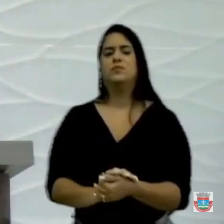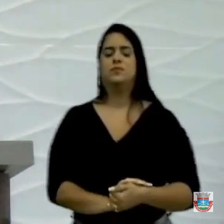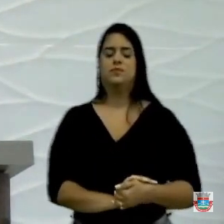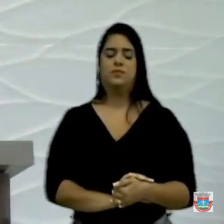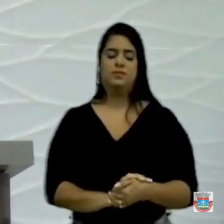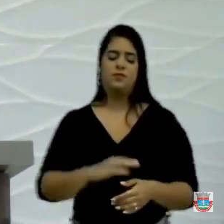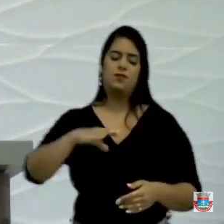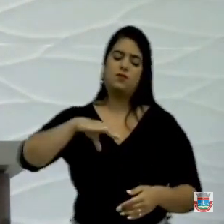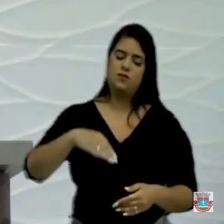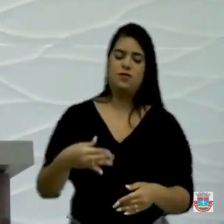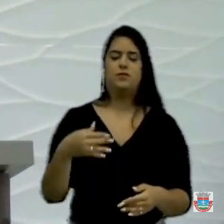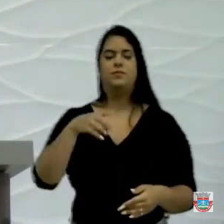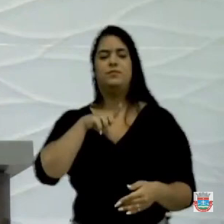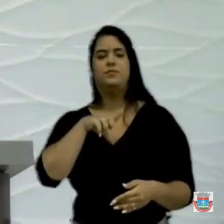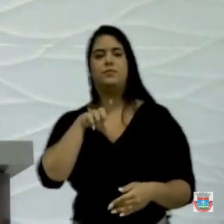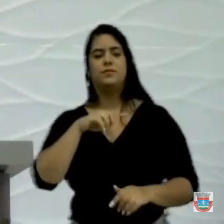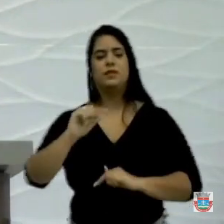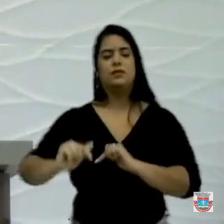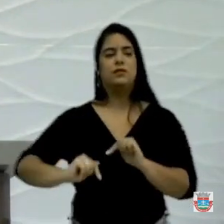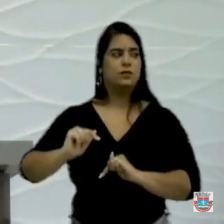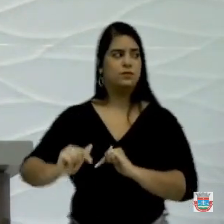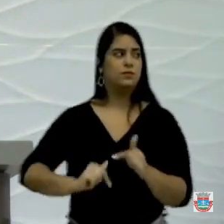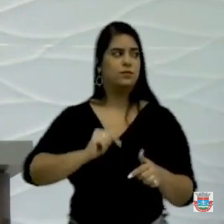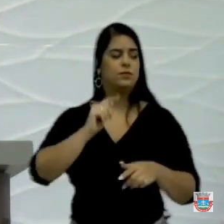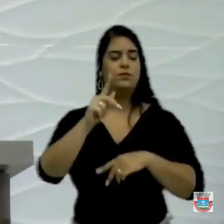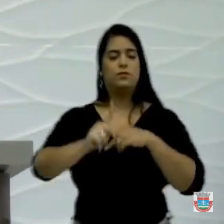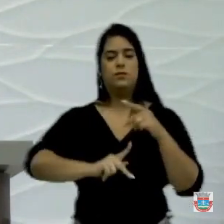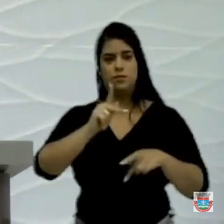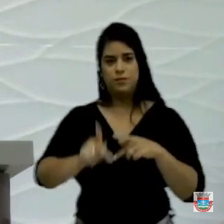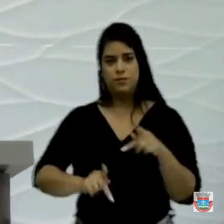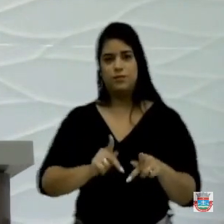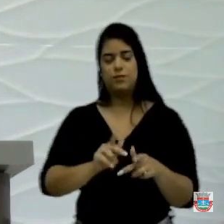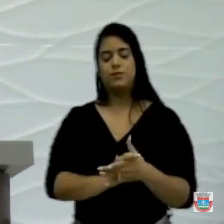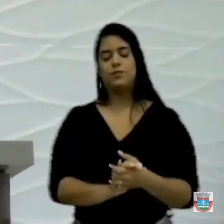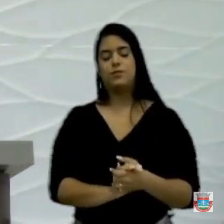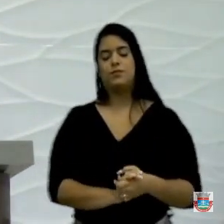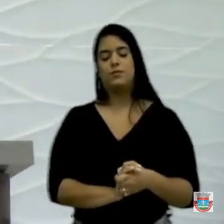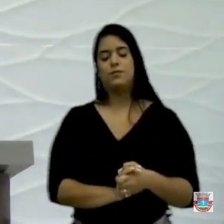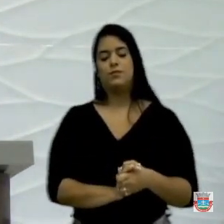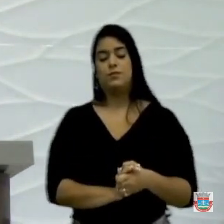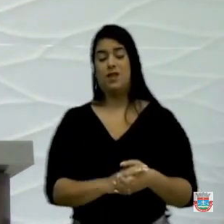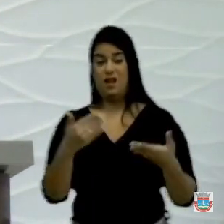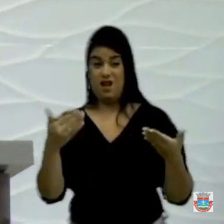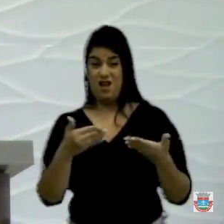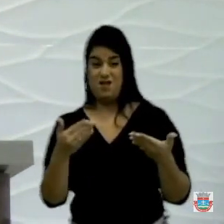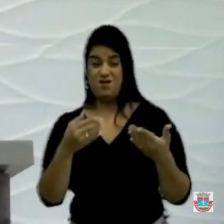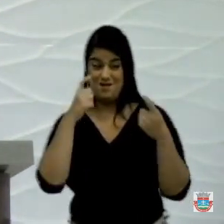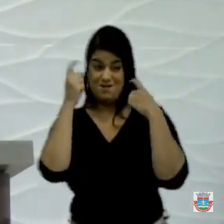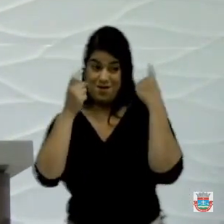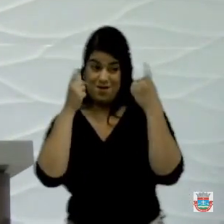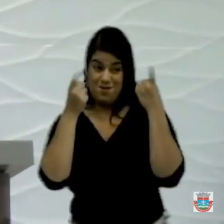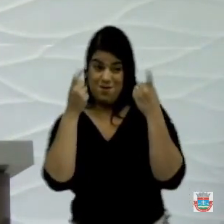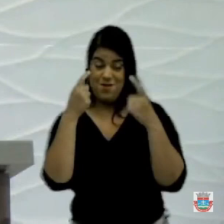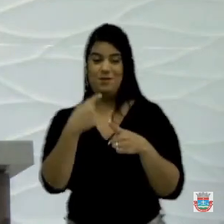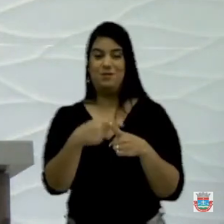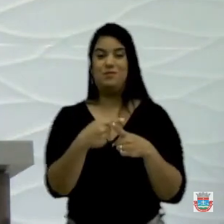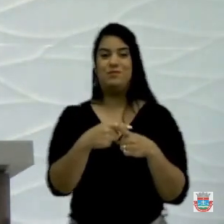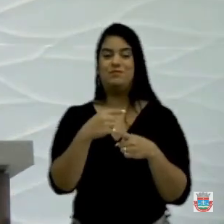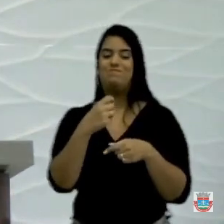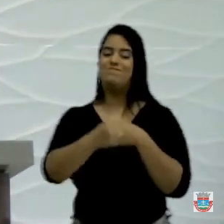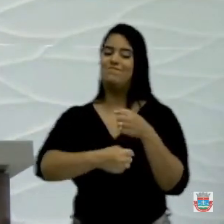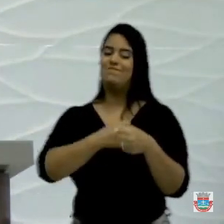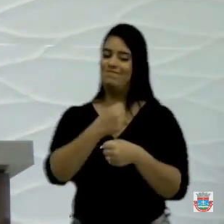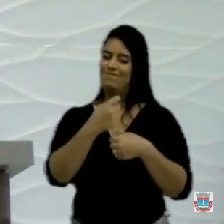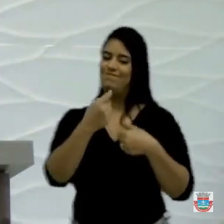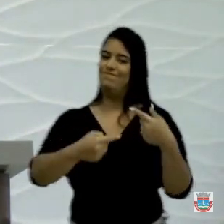O trabalho é feito para o nosso povo, para o nosso povo. E eles estão agora aperreados porque é ano político. Tem alguns que